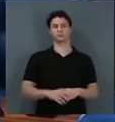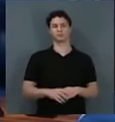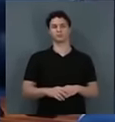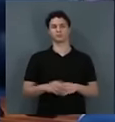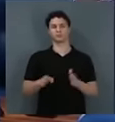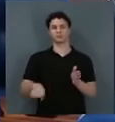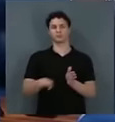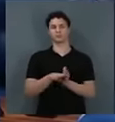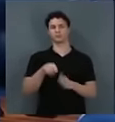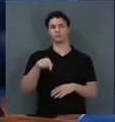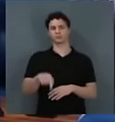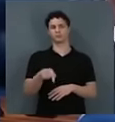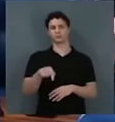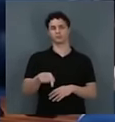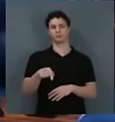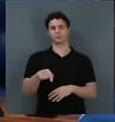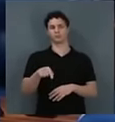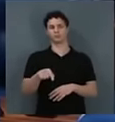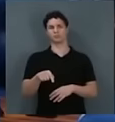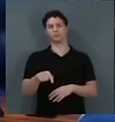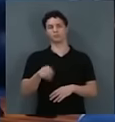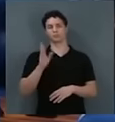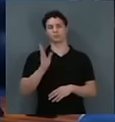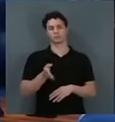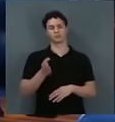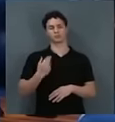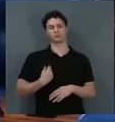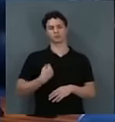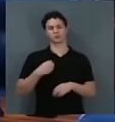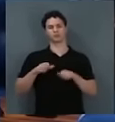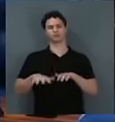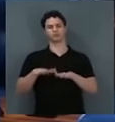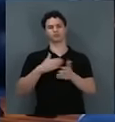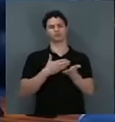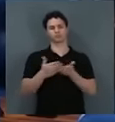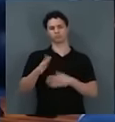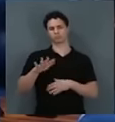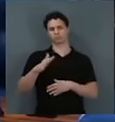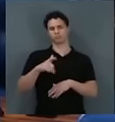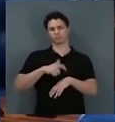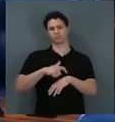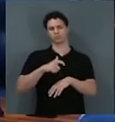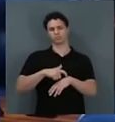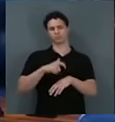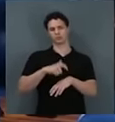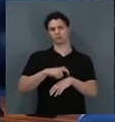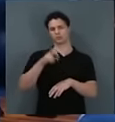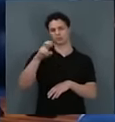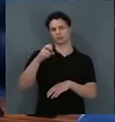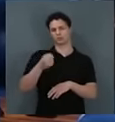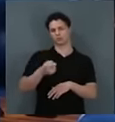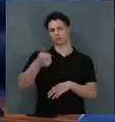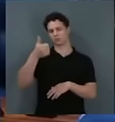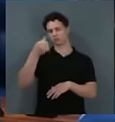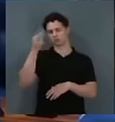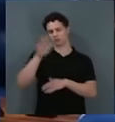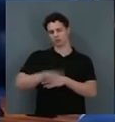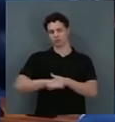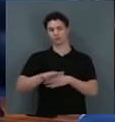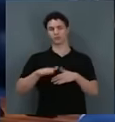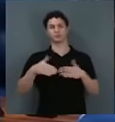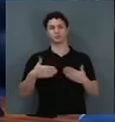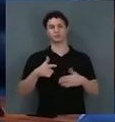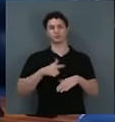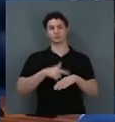Ele chegou exatamente, a manifestação já estava, já era mais ou menos 17 para 18 horas. E ele